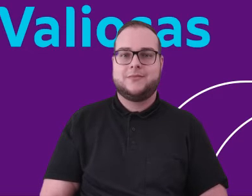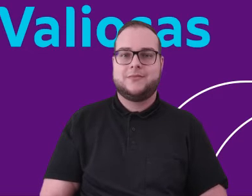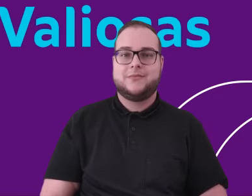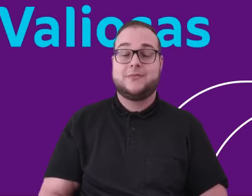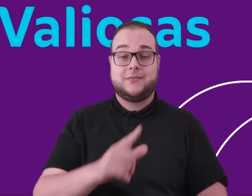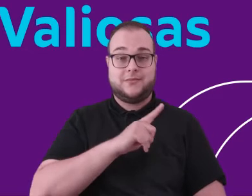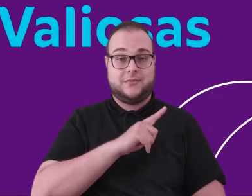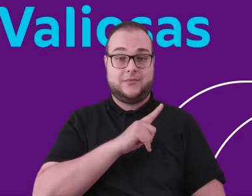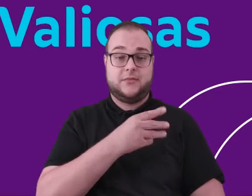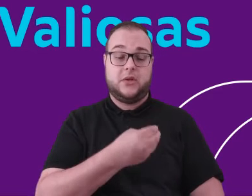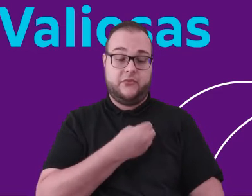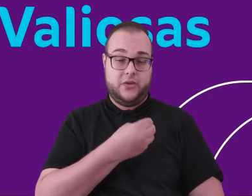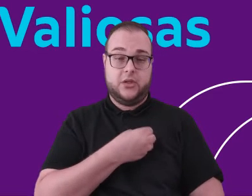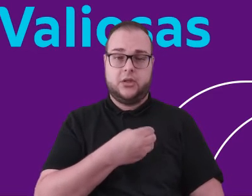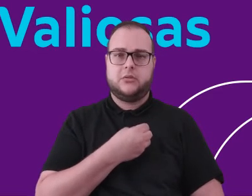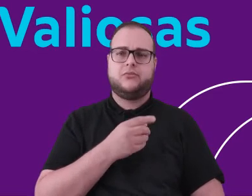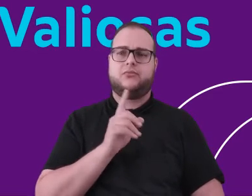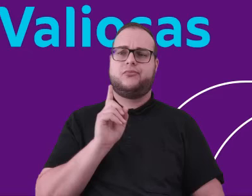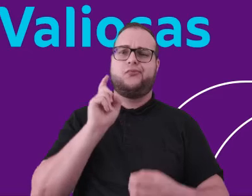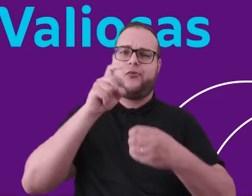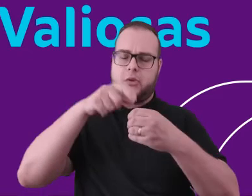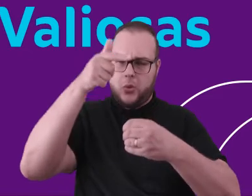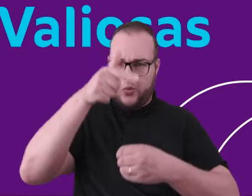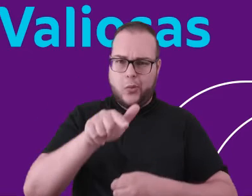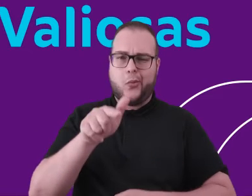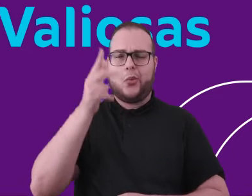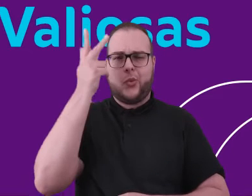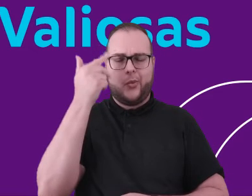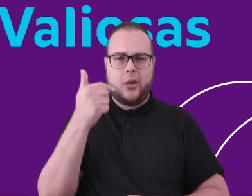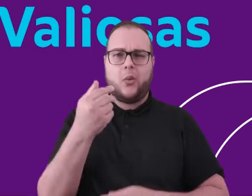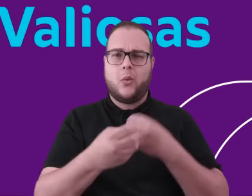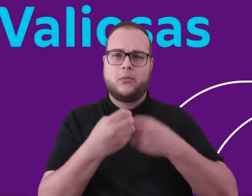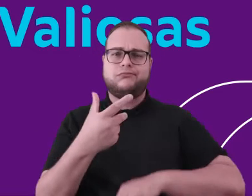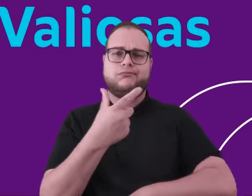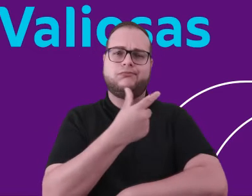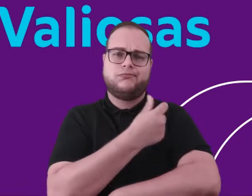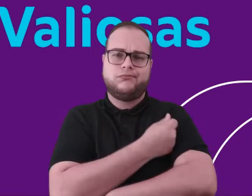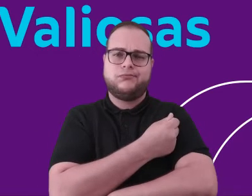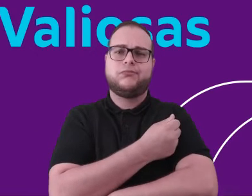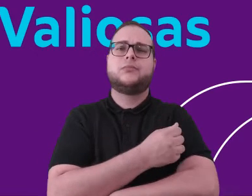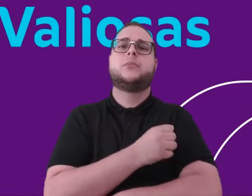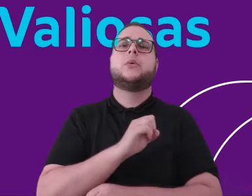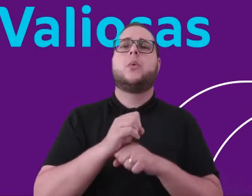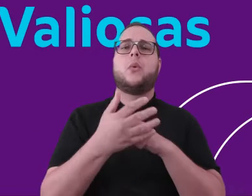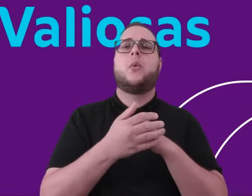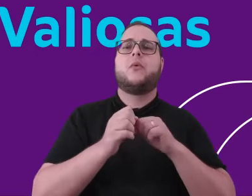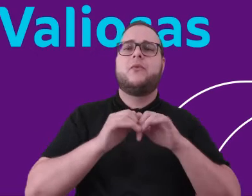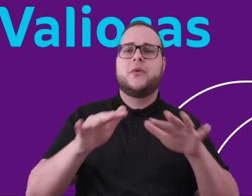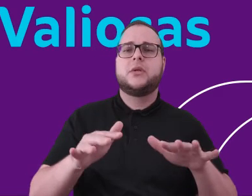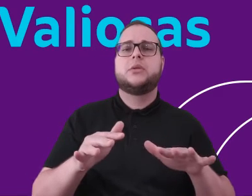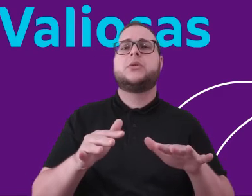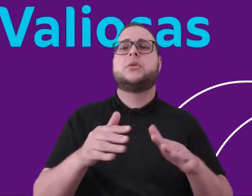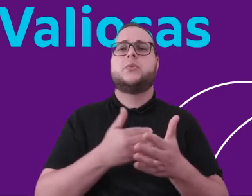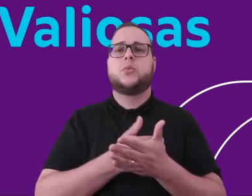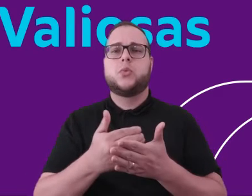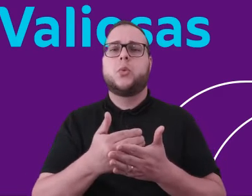Estamos vivendo um momento de retomada. A vacinação contra a Covid-19 trouxe melhores perspectivas para